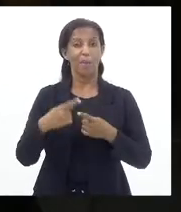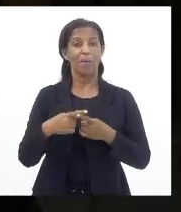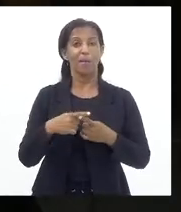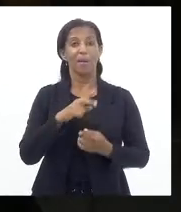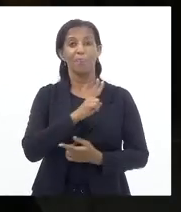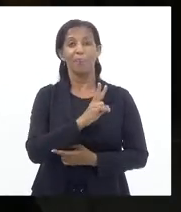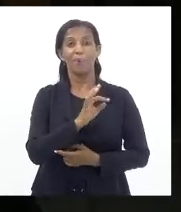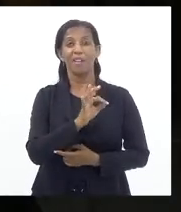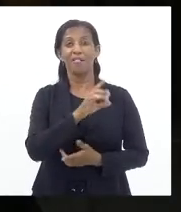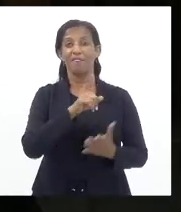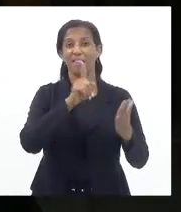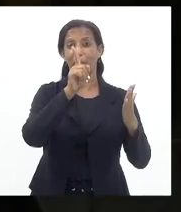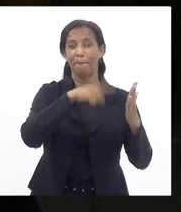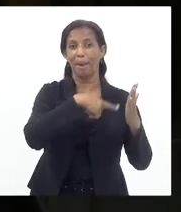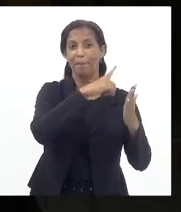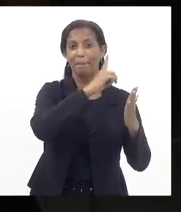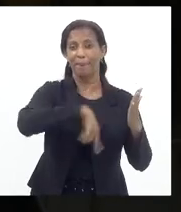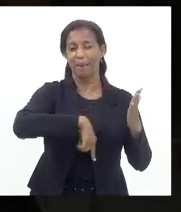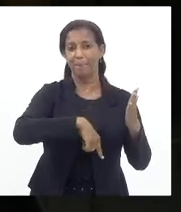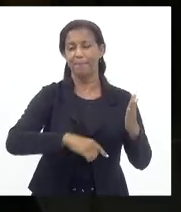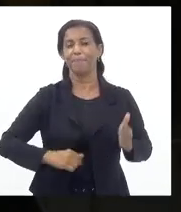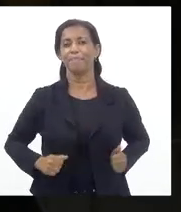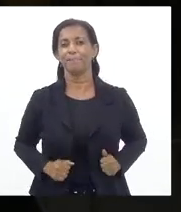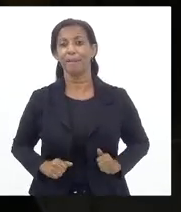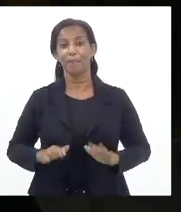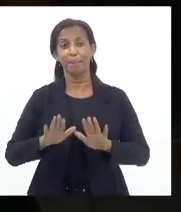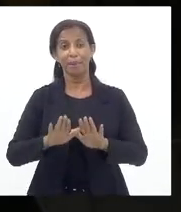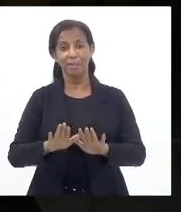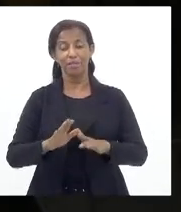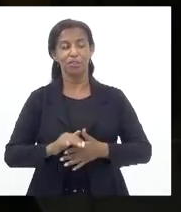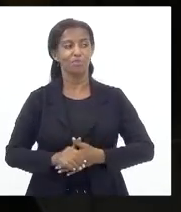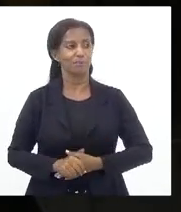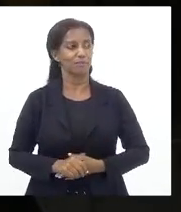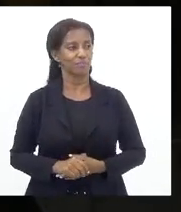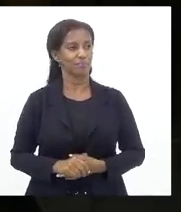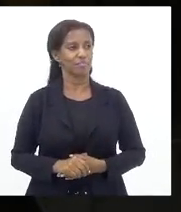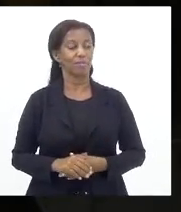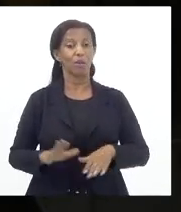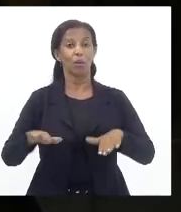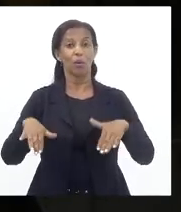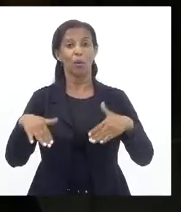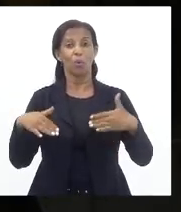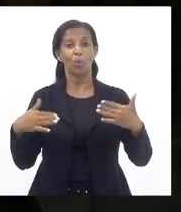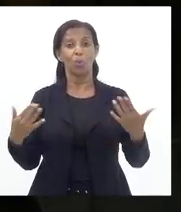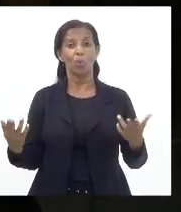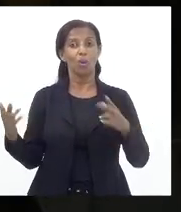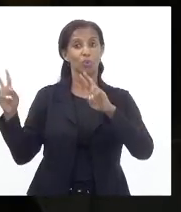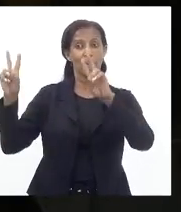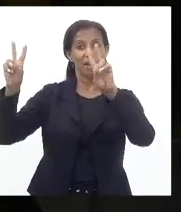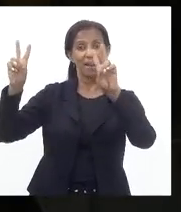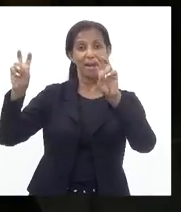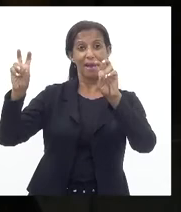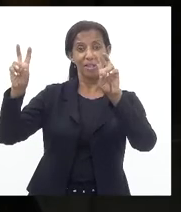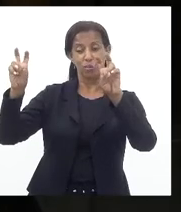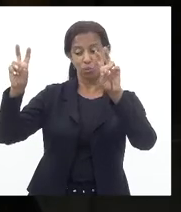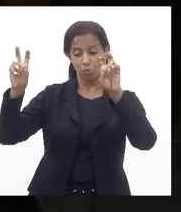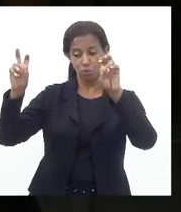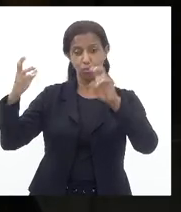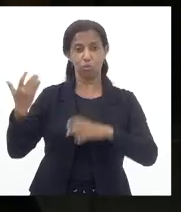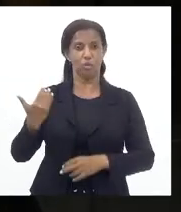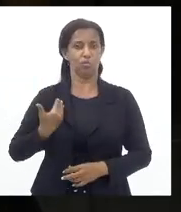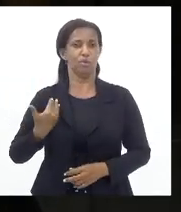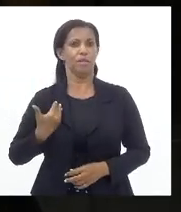Muito cioso Porque é veta Mas Quando se trata De alguns amigos Da corte